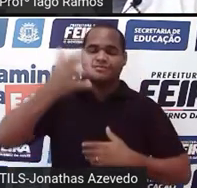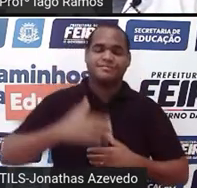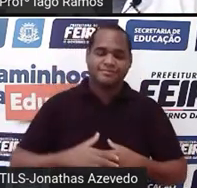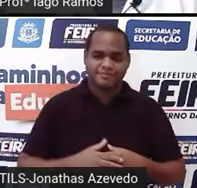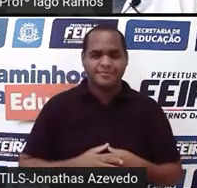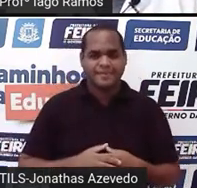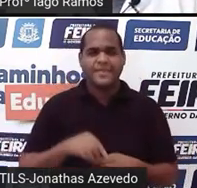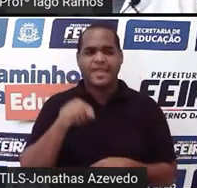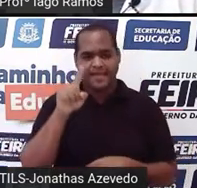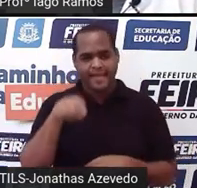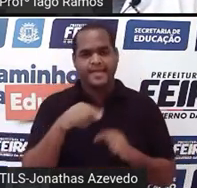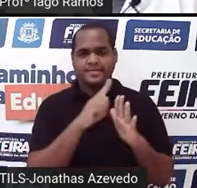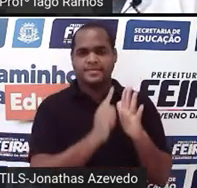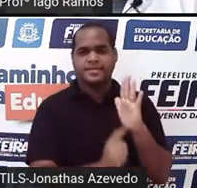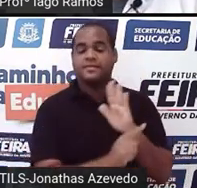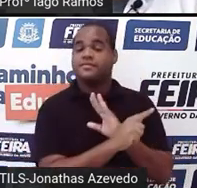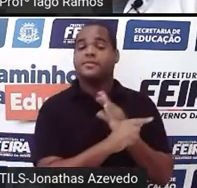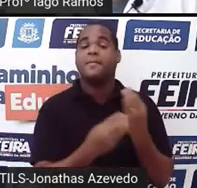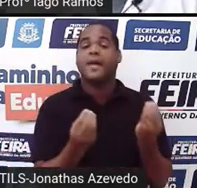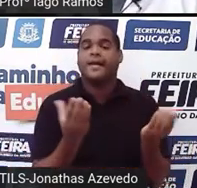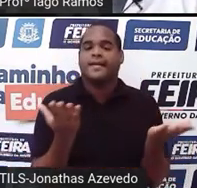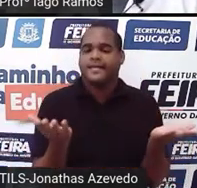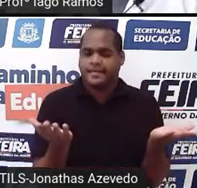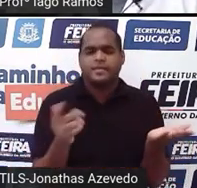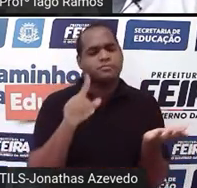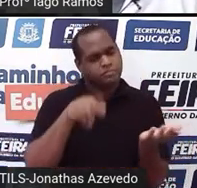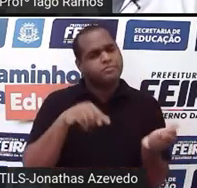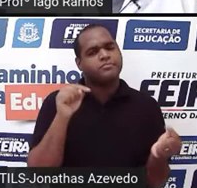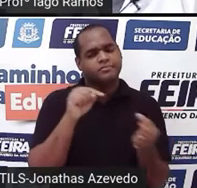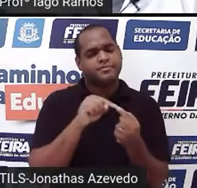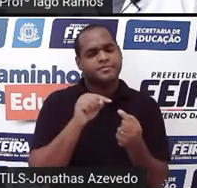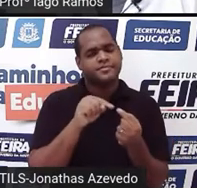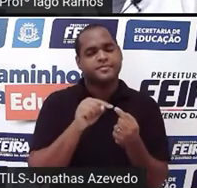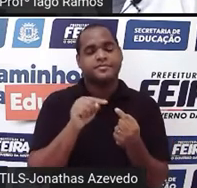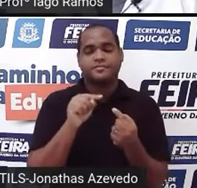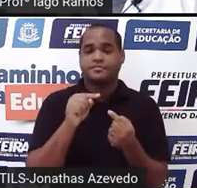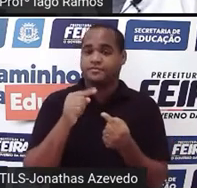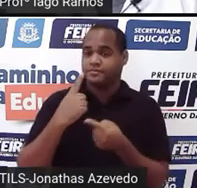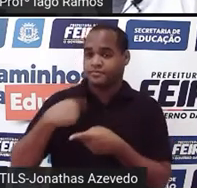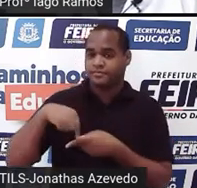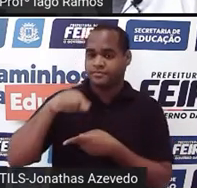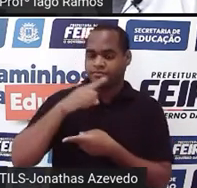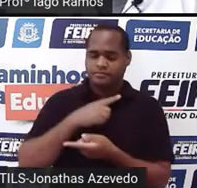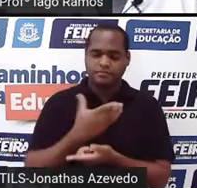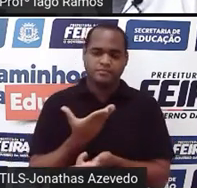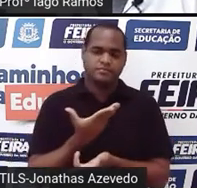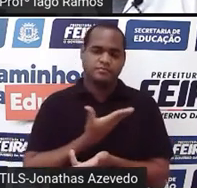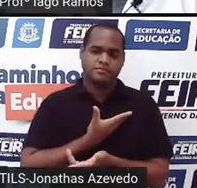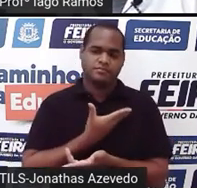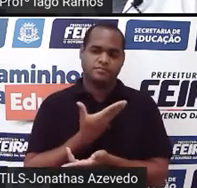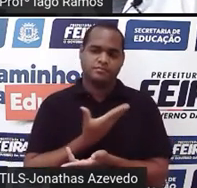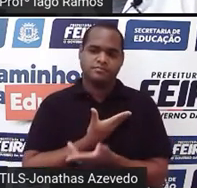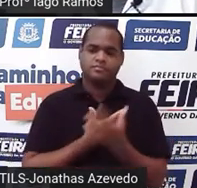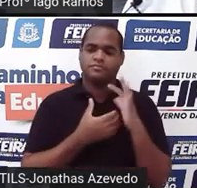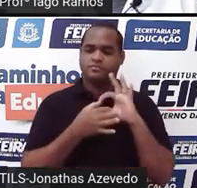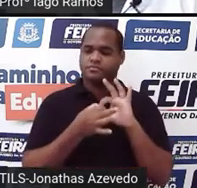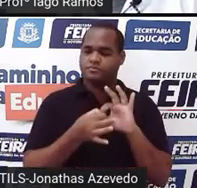servem os gráficos, né? Ou seja, eles são os nossos amigos, tá?